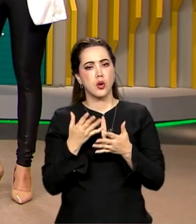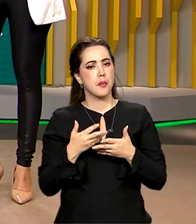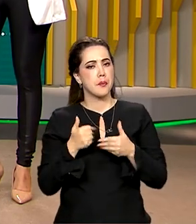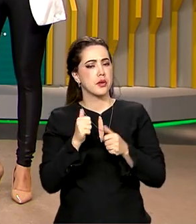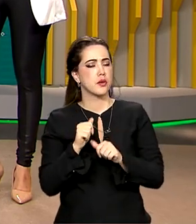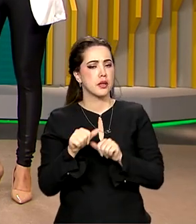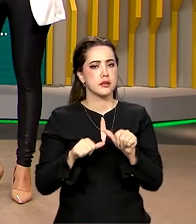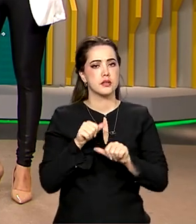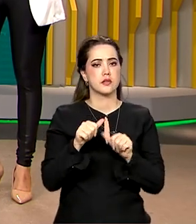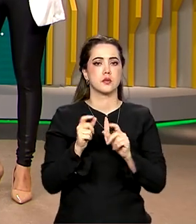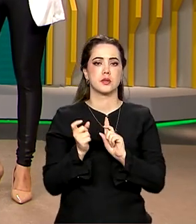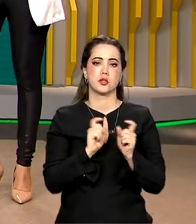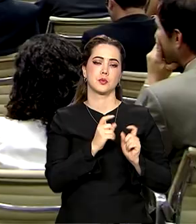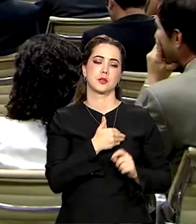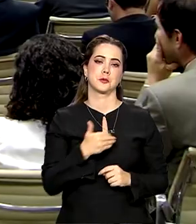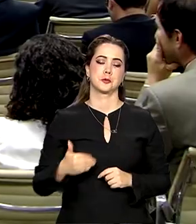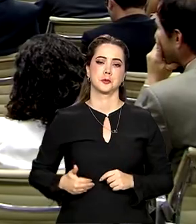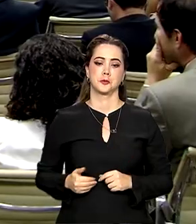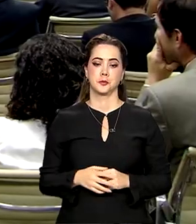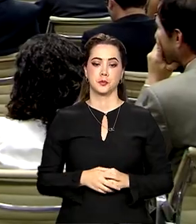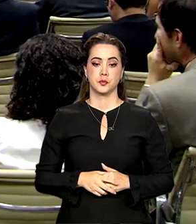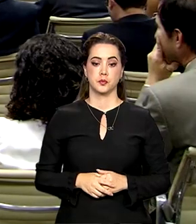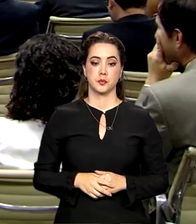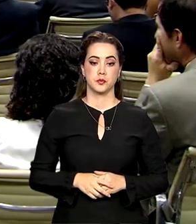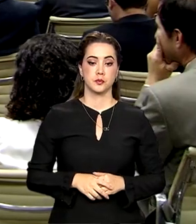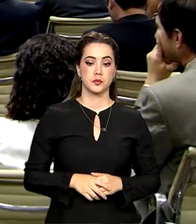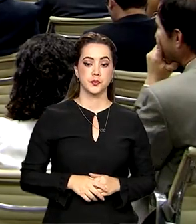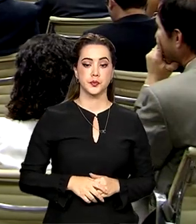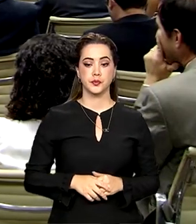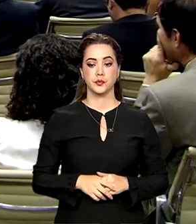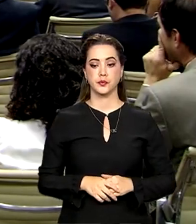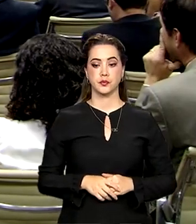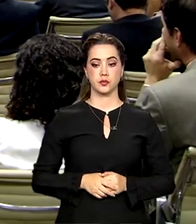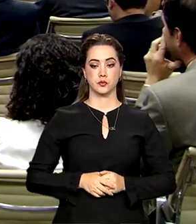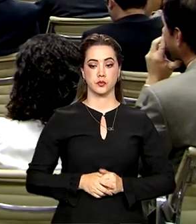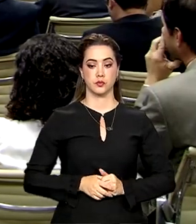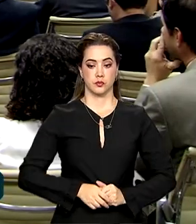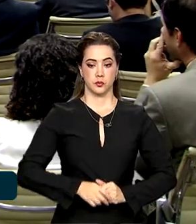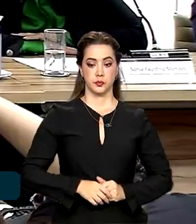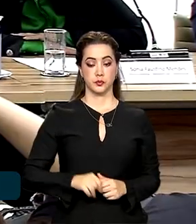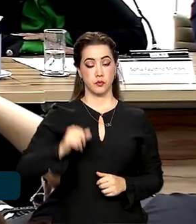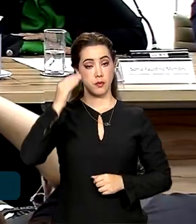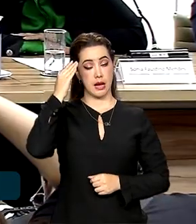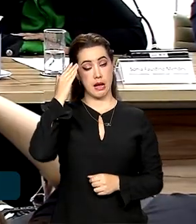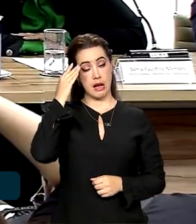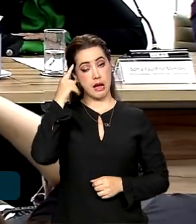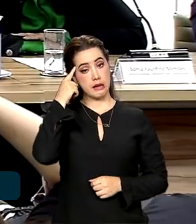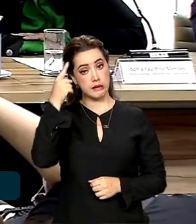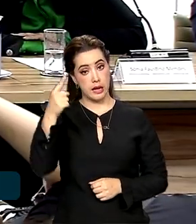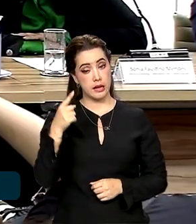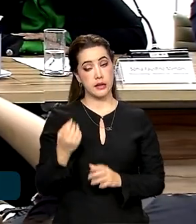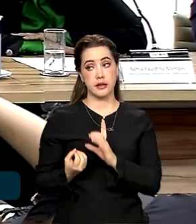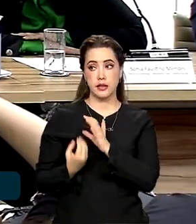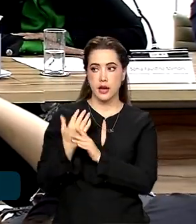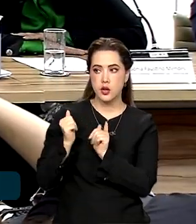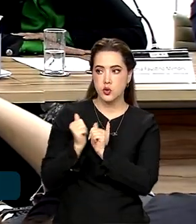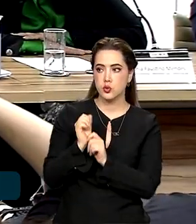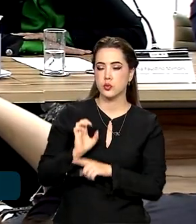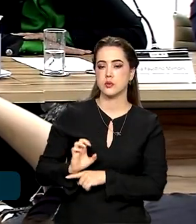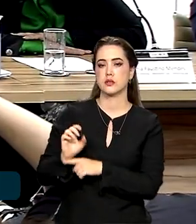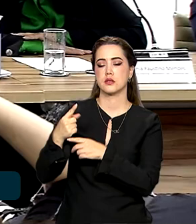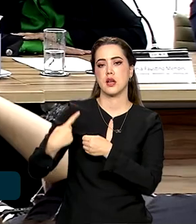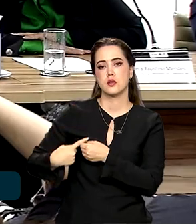modernizar a gestão pública. A ideia é construir, junto com os estados, municípios e a sociedade civil,